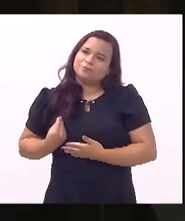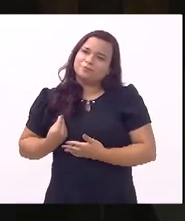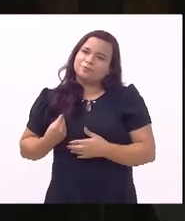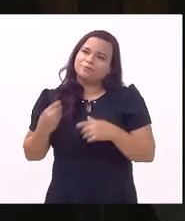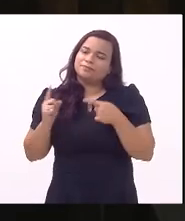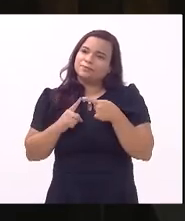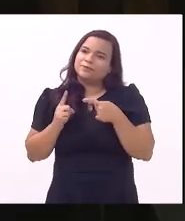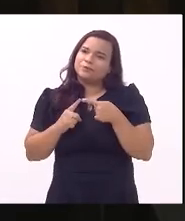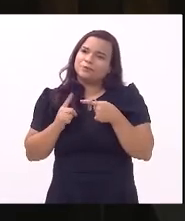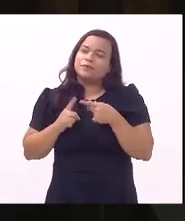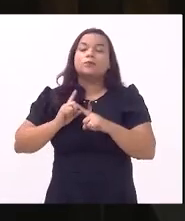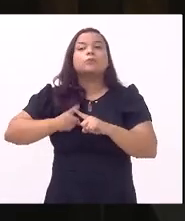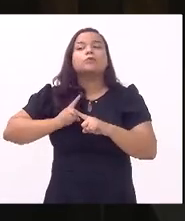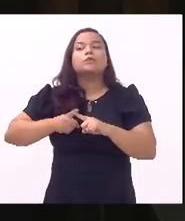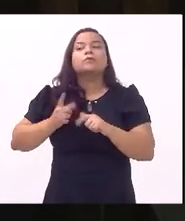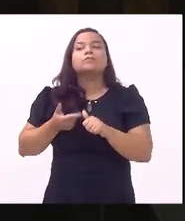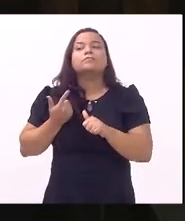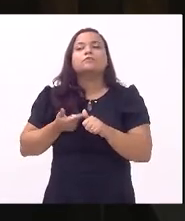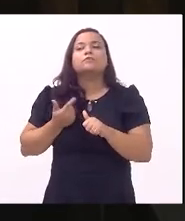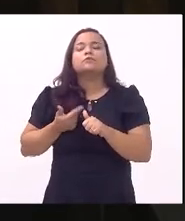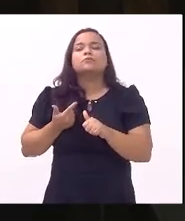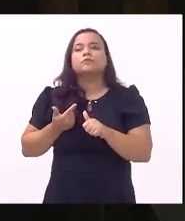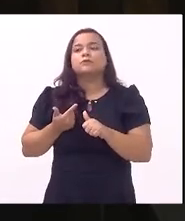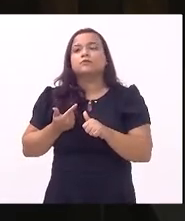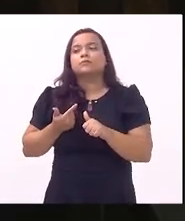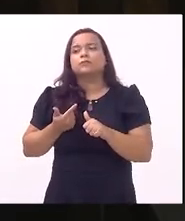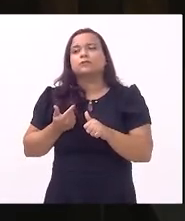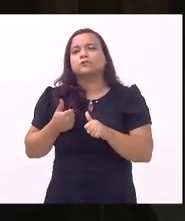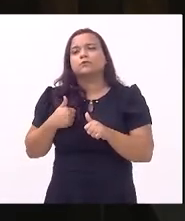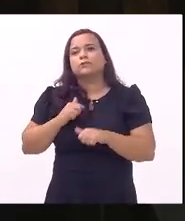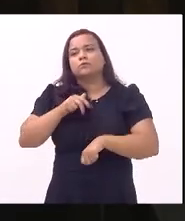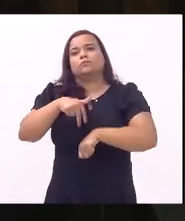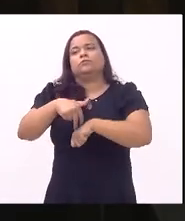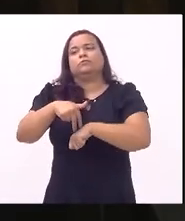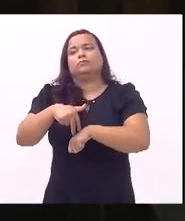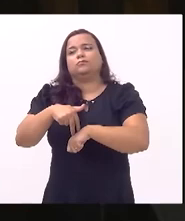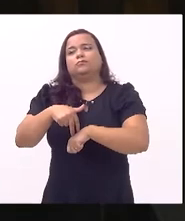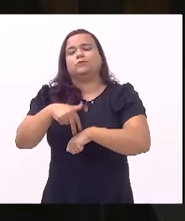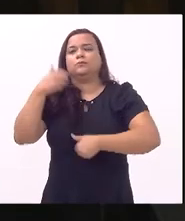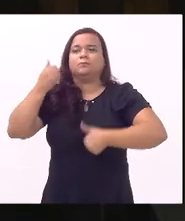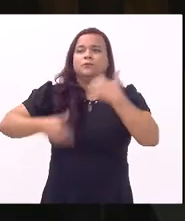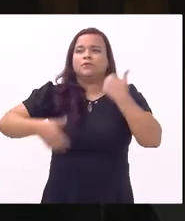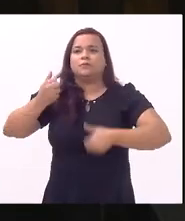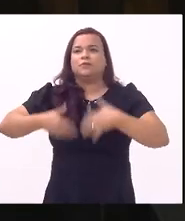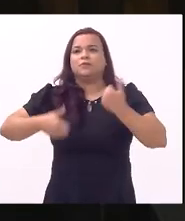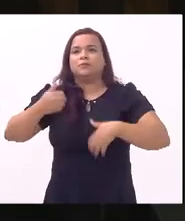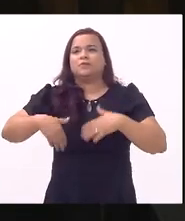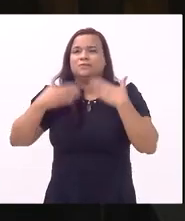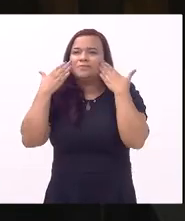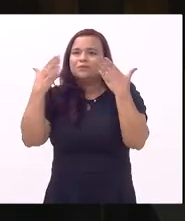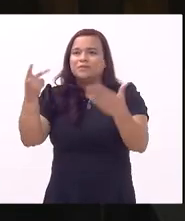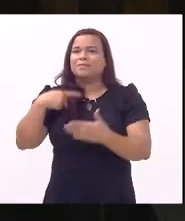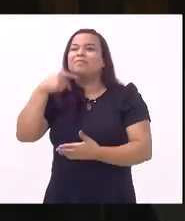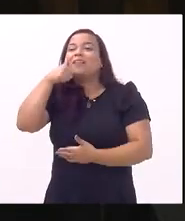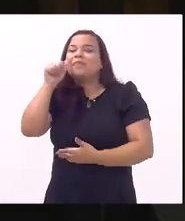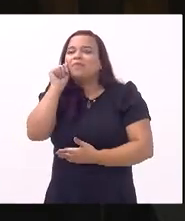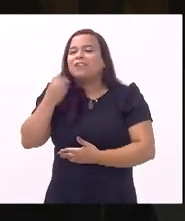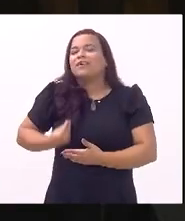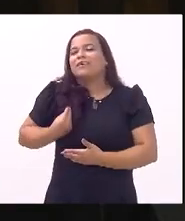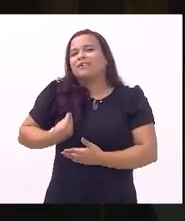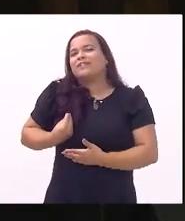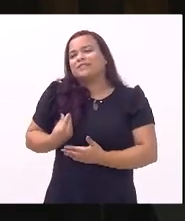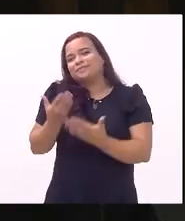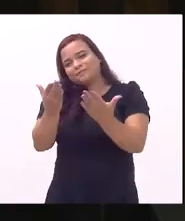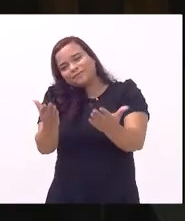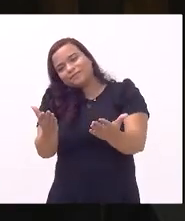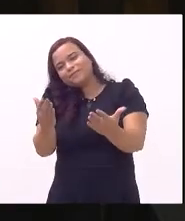primeiramente porque eu estou aqui falando diante da minha mãe ao vivo a minha